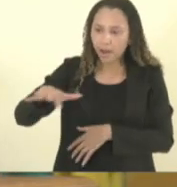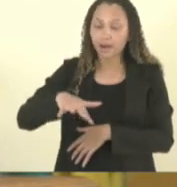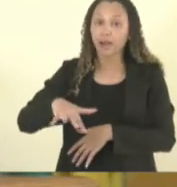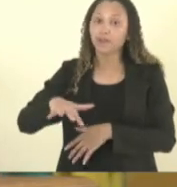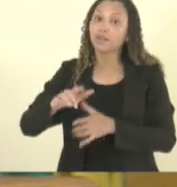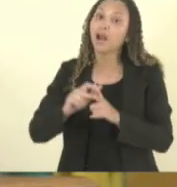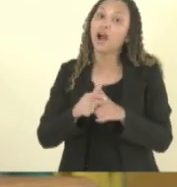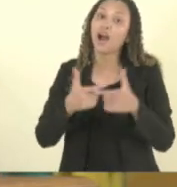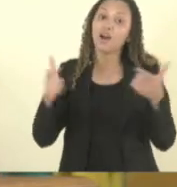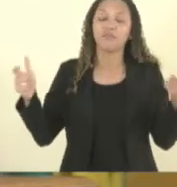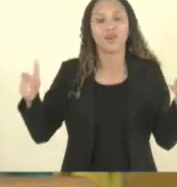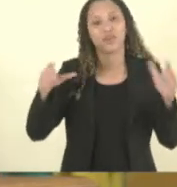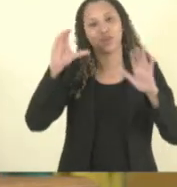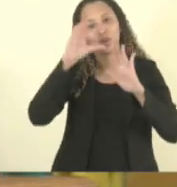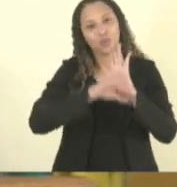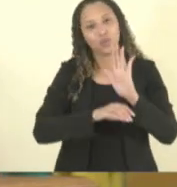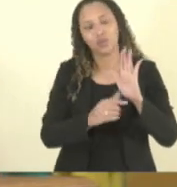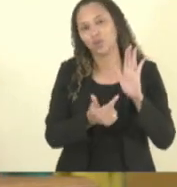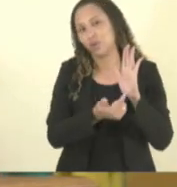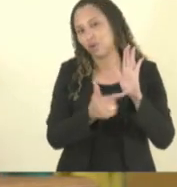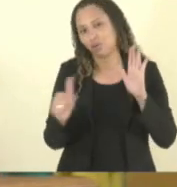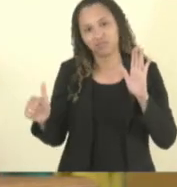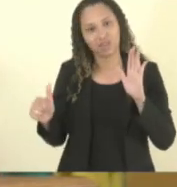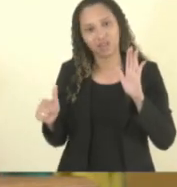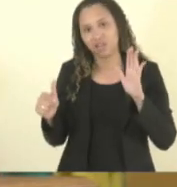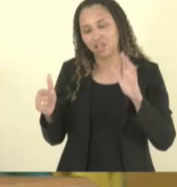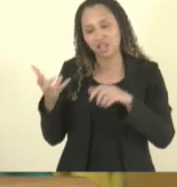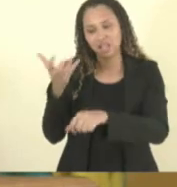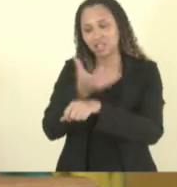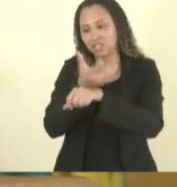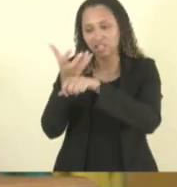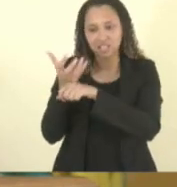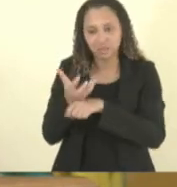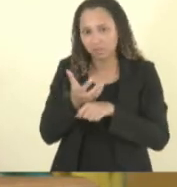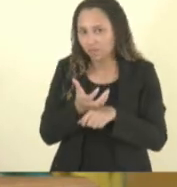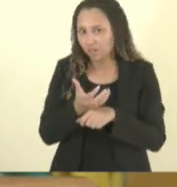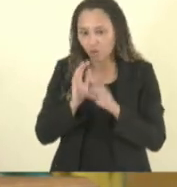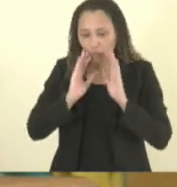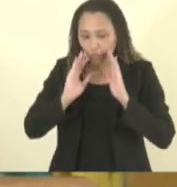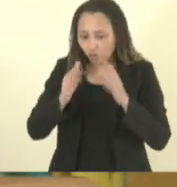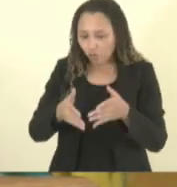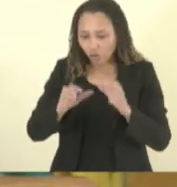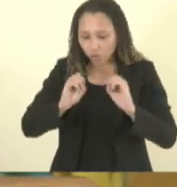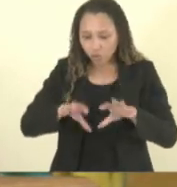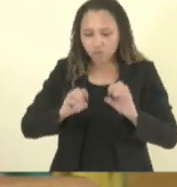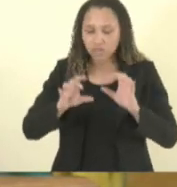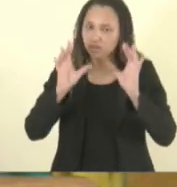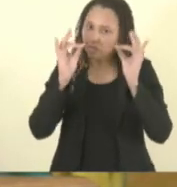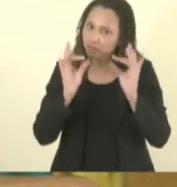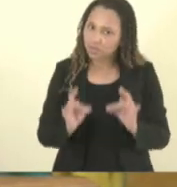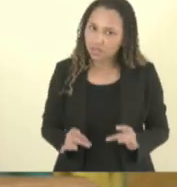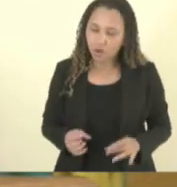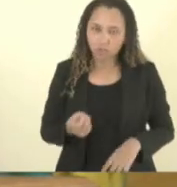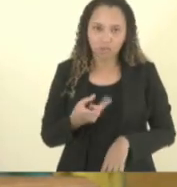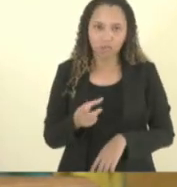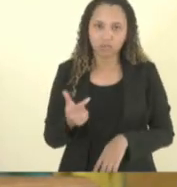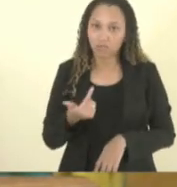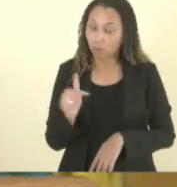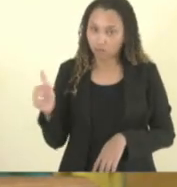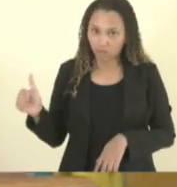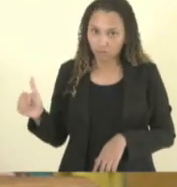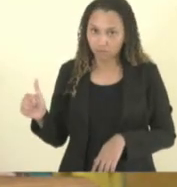maioria dos currículos não tem nenhuma disciplina específica voltada para educação especial a não ser